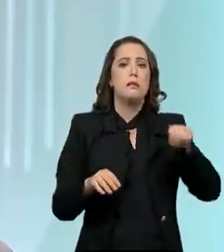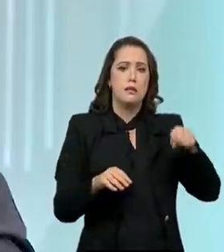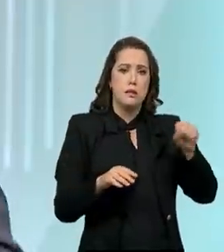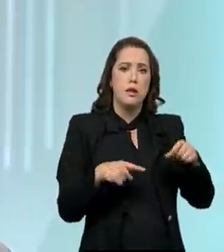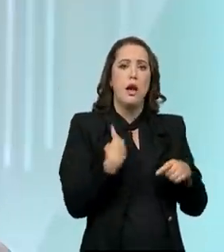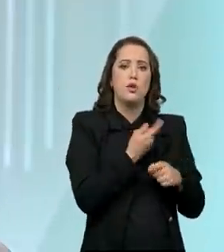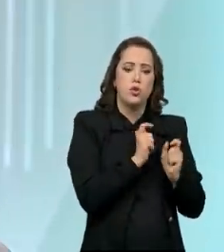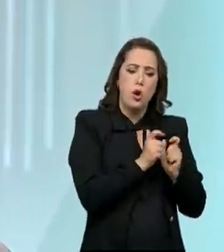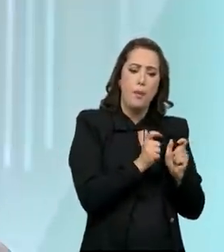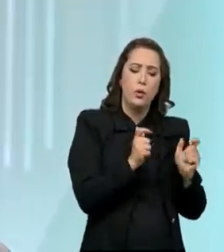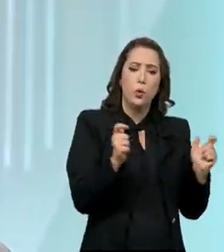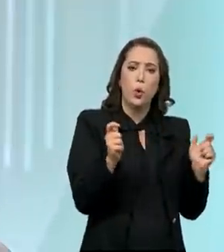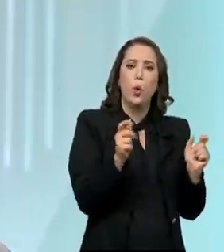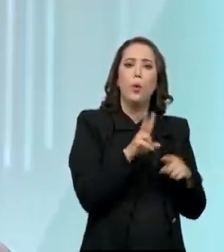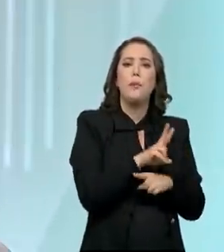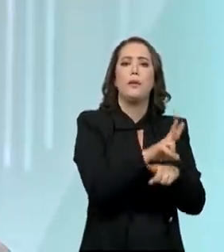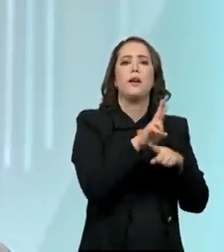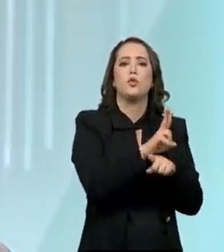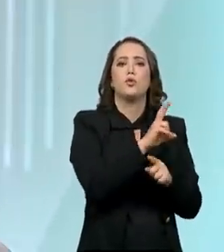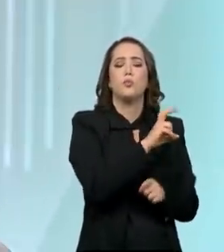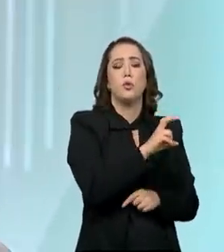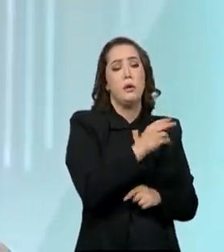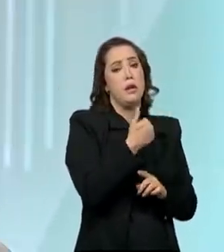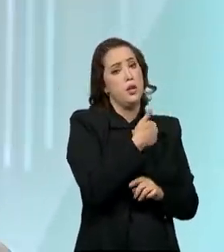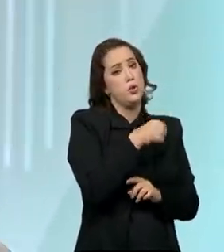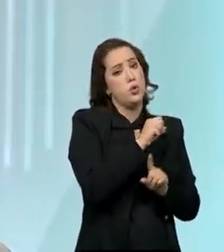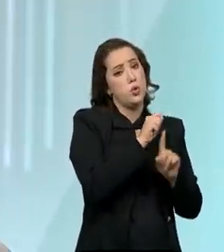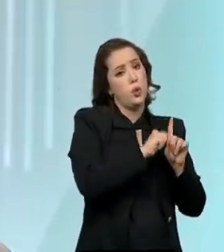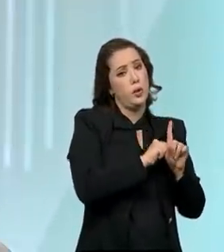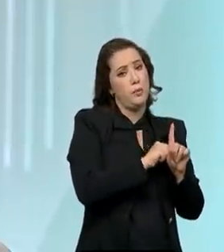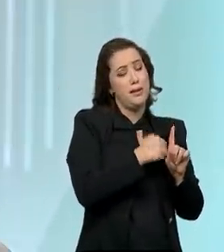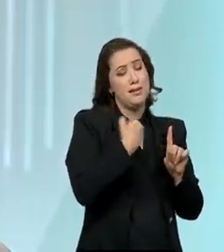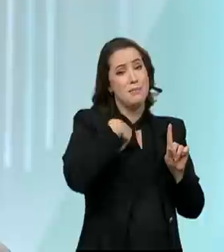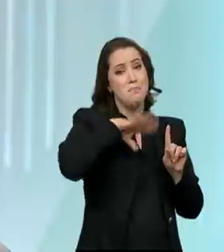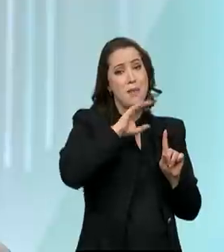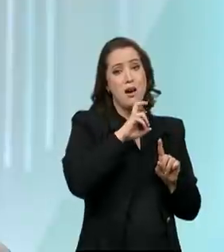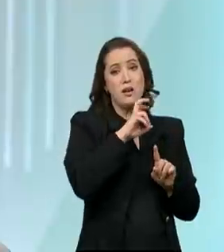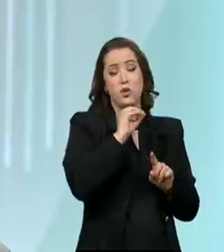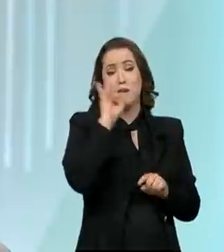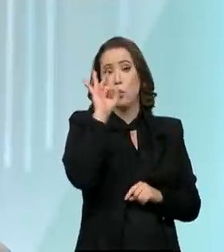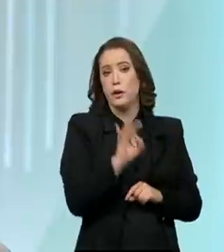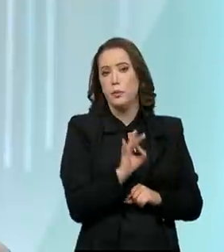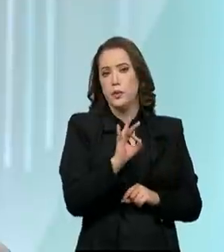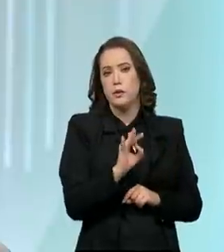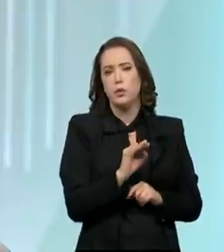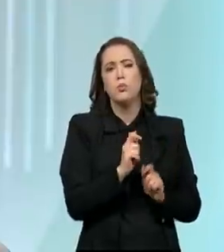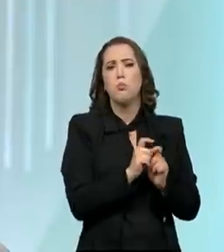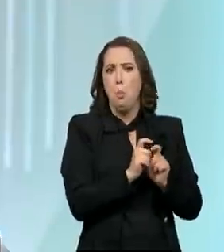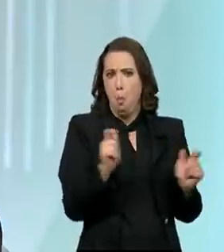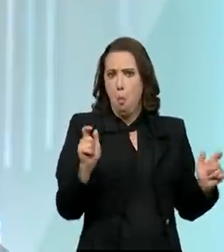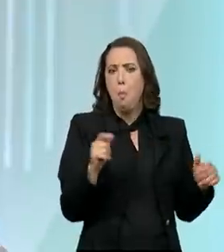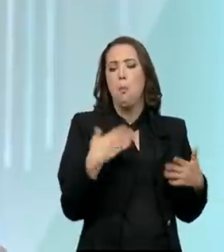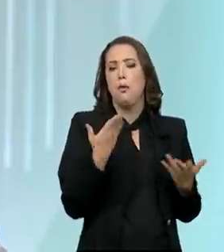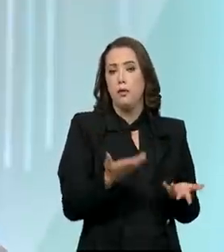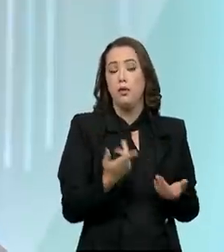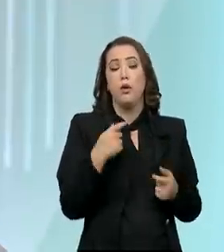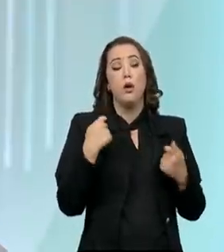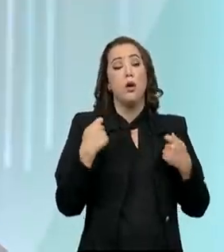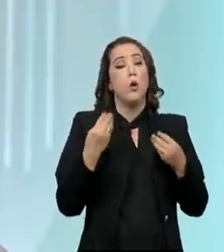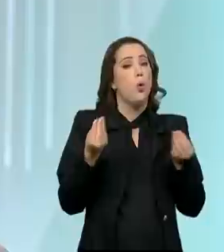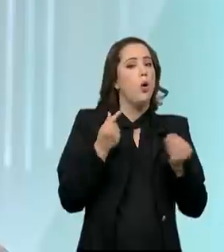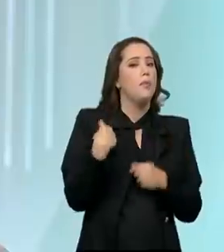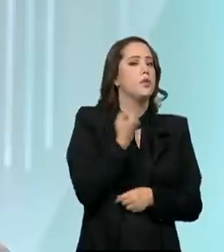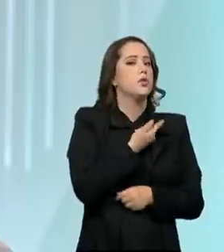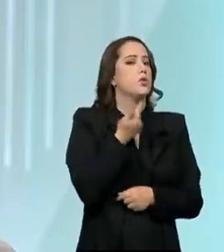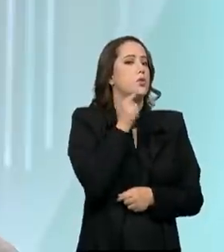18 meses de mais de 50%. É muita coisa durante uma pandemia. E o que foi capaz de fazer isso? Primeiro, a visão do ministro Paulo Guedes,